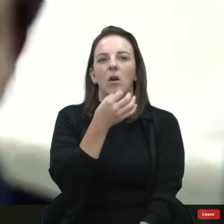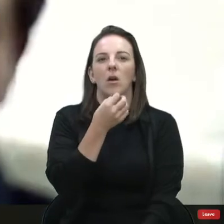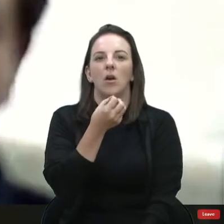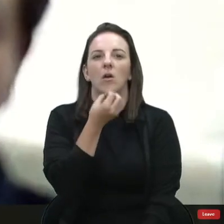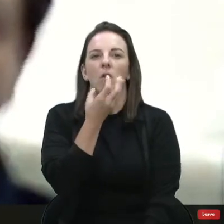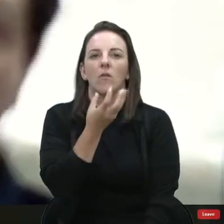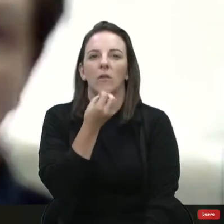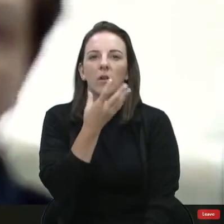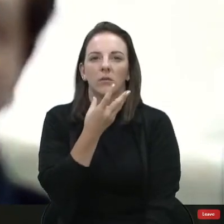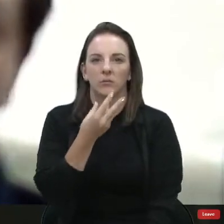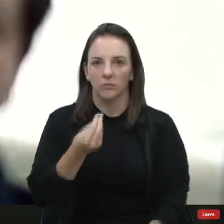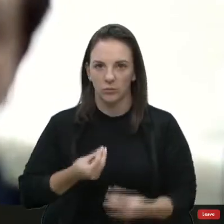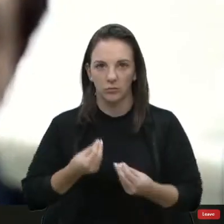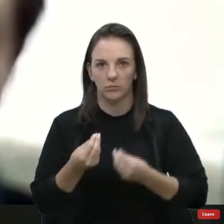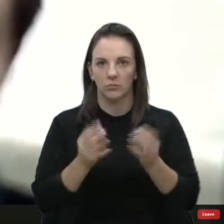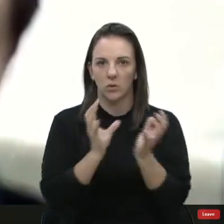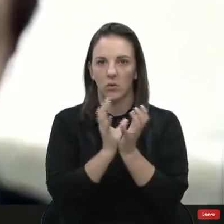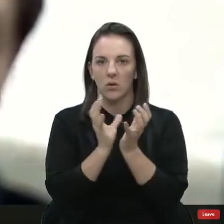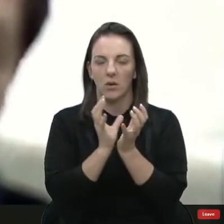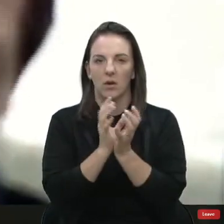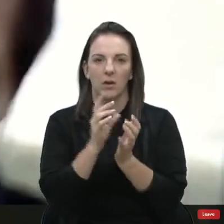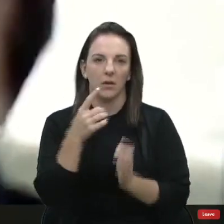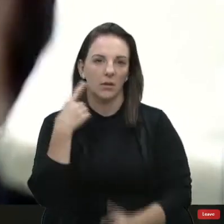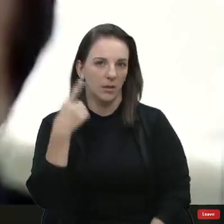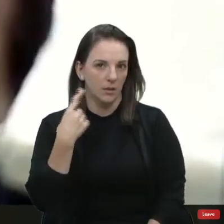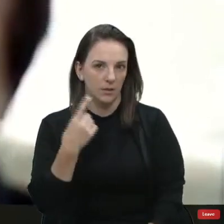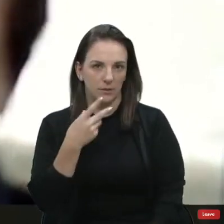Quanto à fala da colega da mesma pessoa,